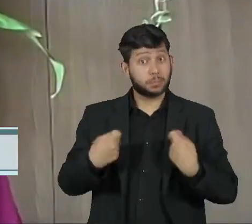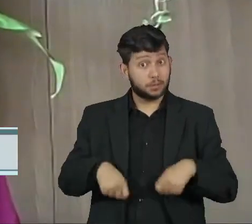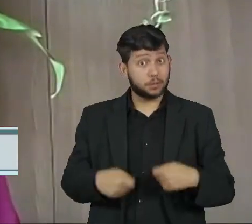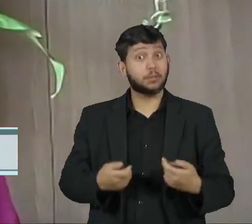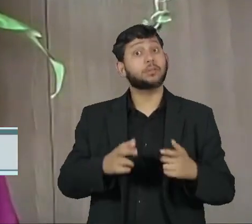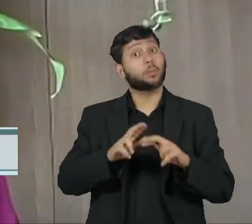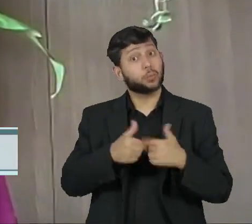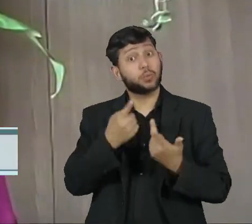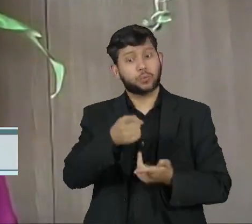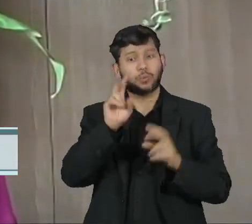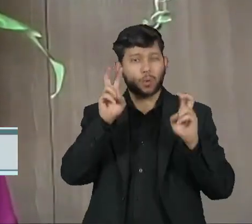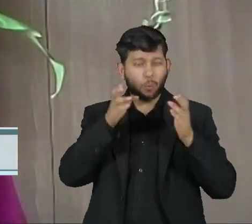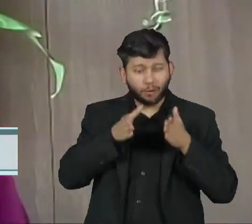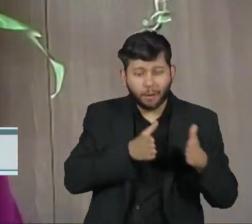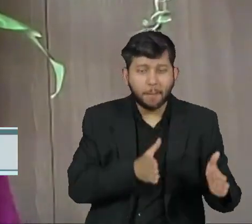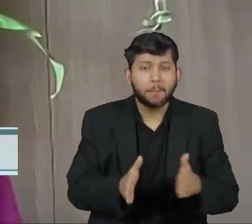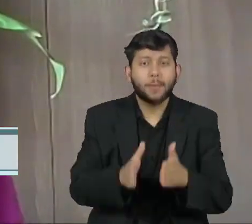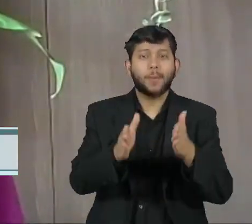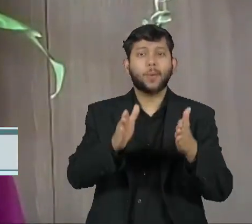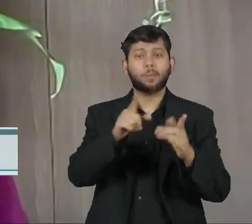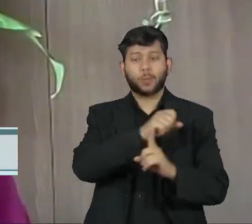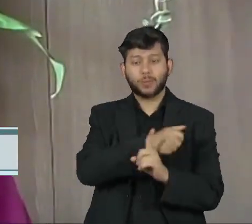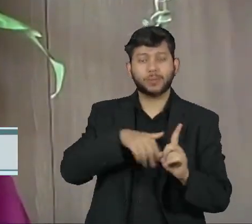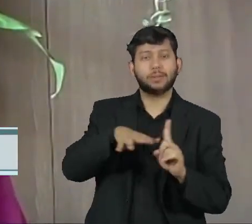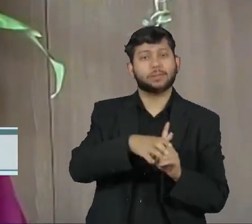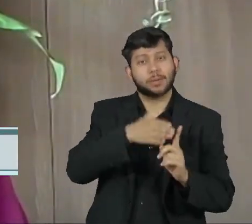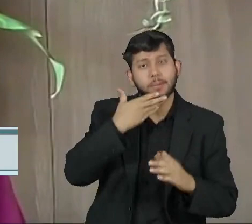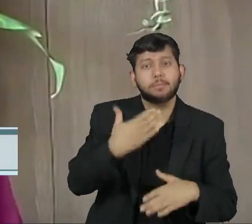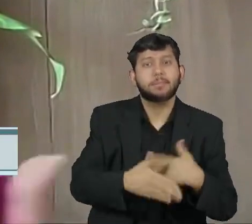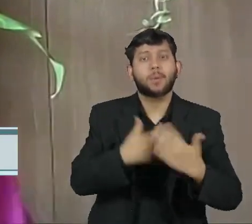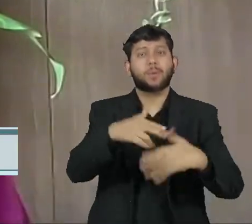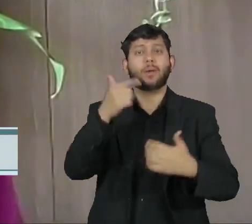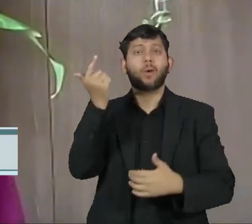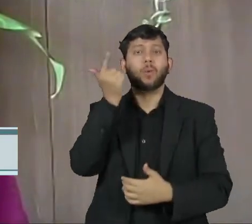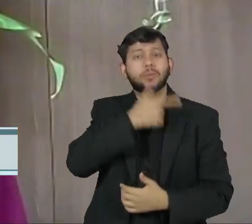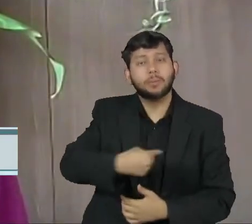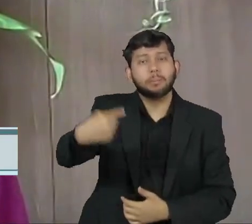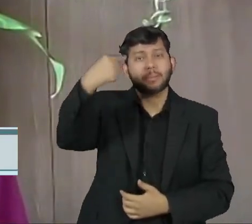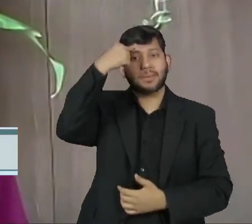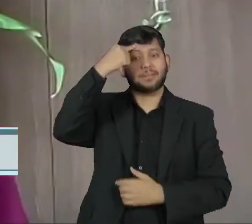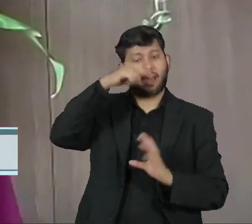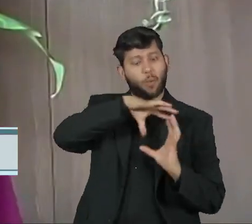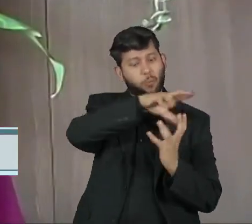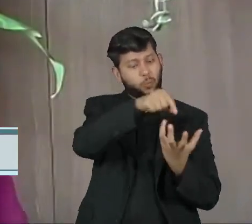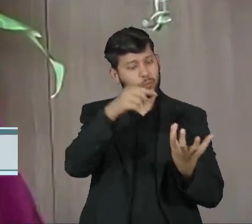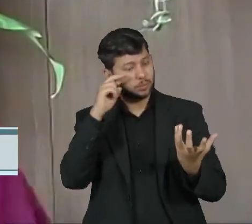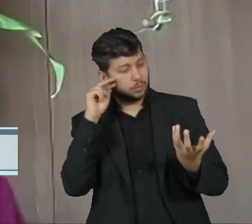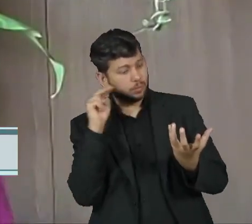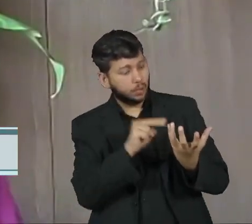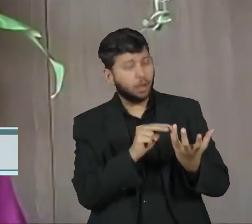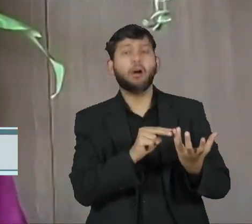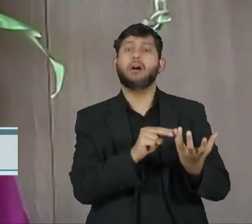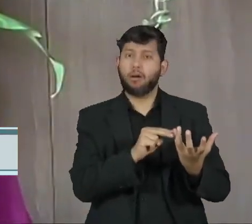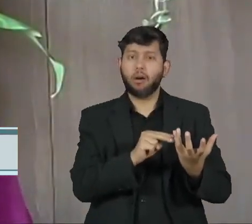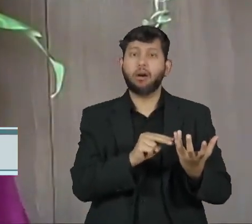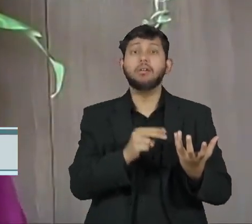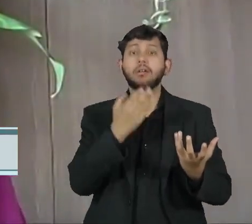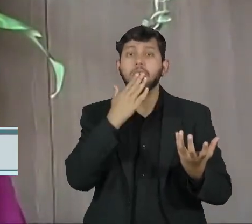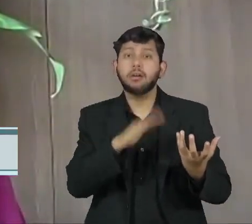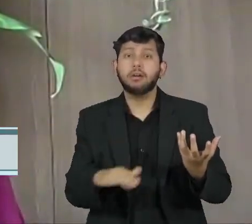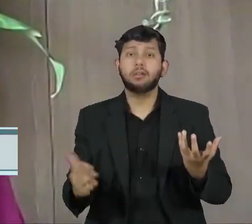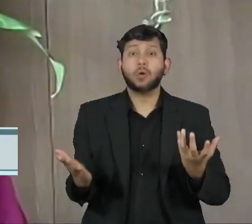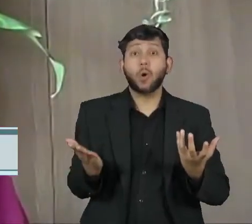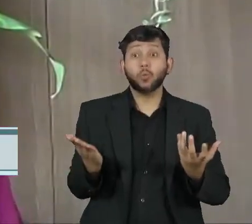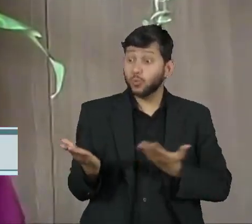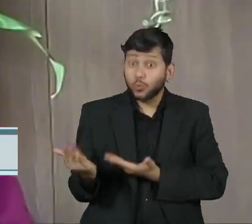esse é um caminho para que a gente, enquanto sociedade, passe a pensar o mundo a partir da perspectiva